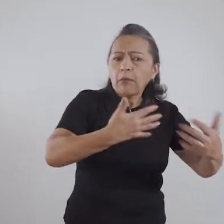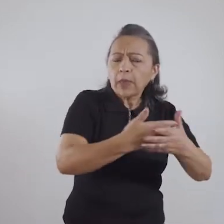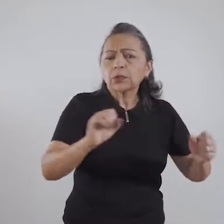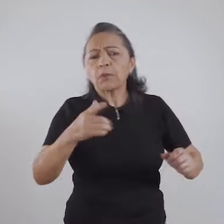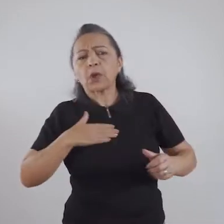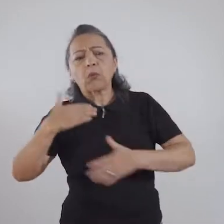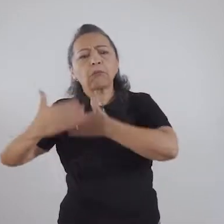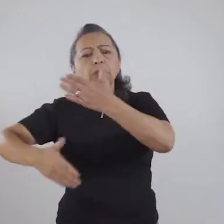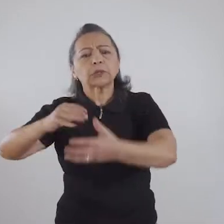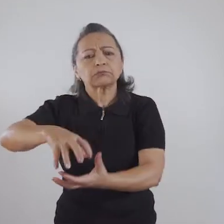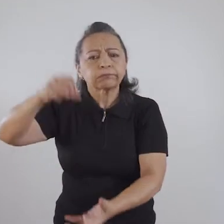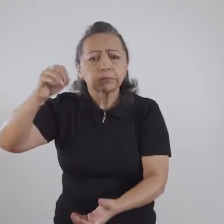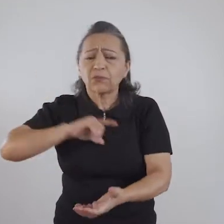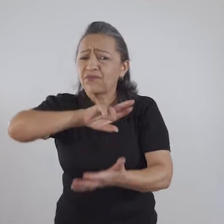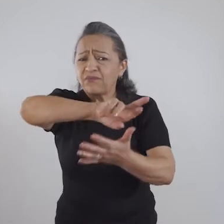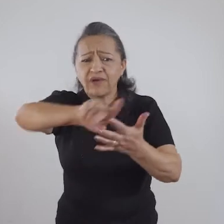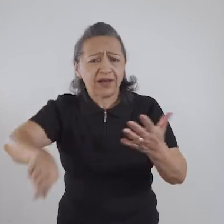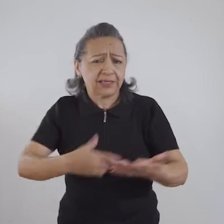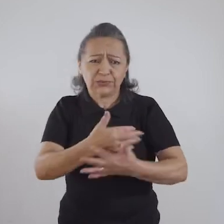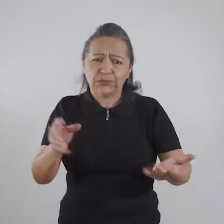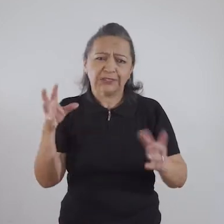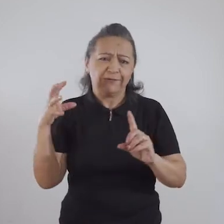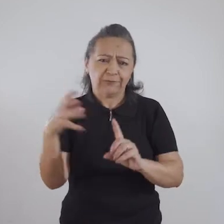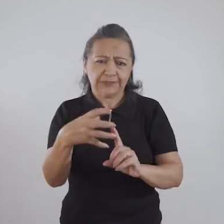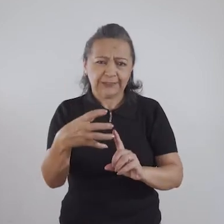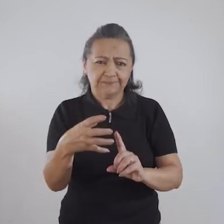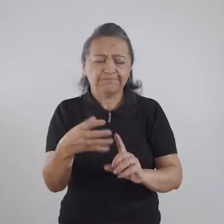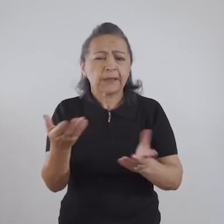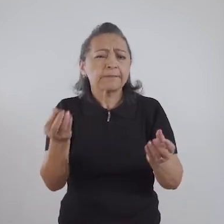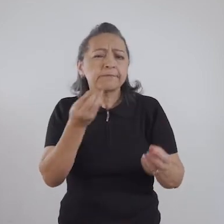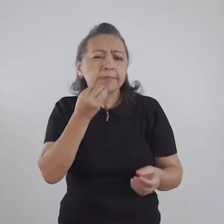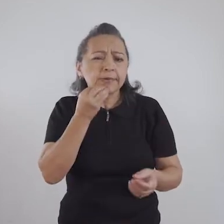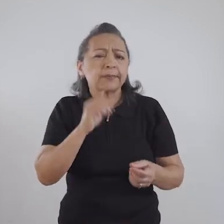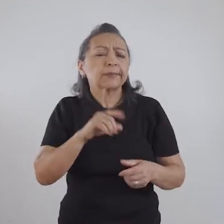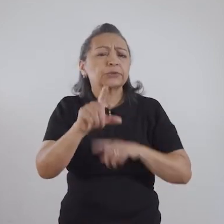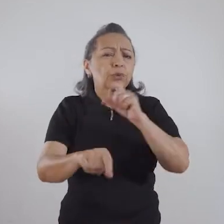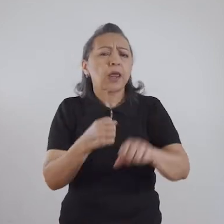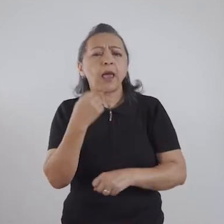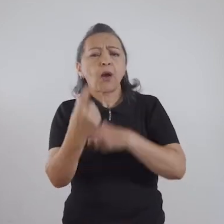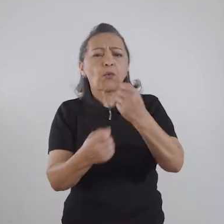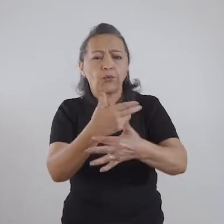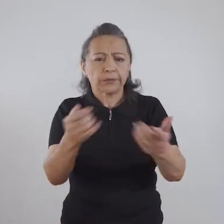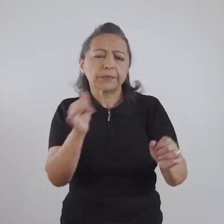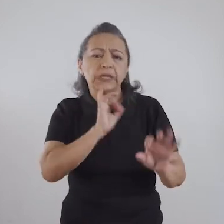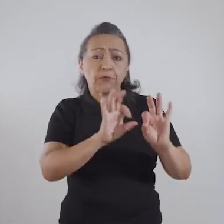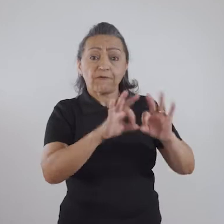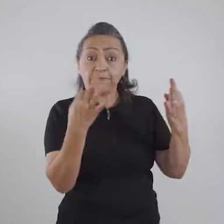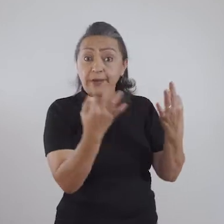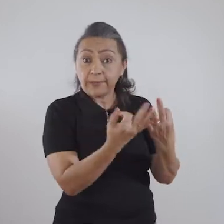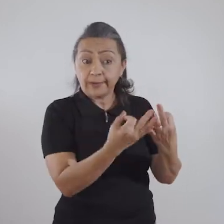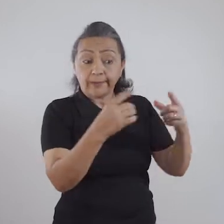muitos os fatores que influenciam. A gente poderia citar alguns, por exemplo, a família onde eu me